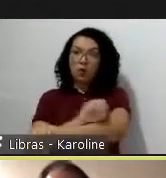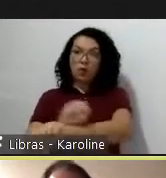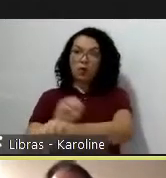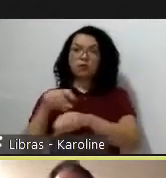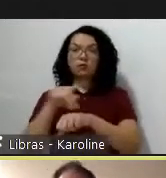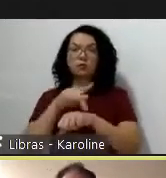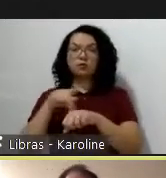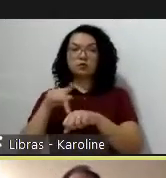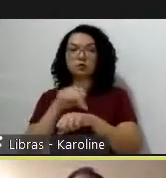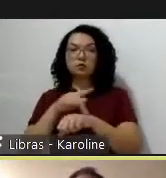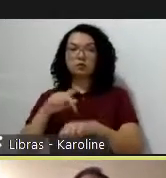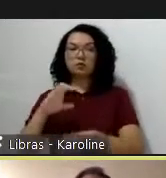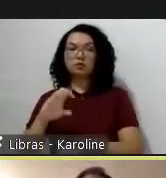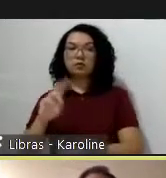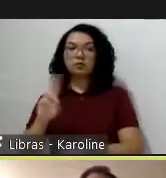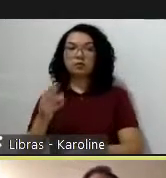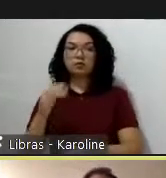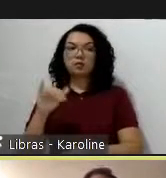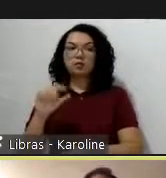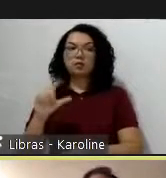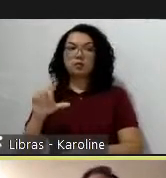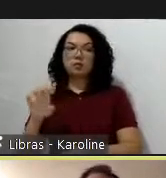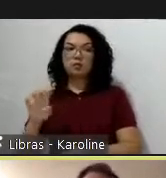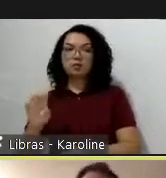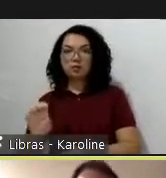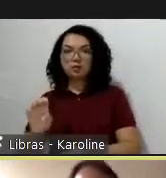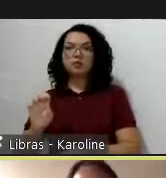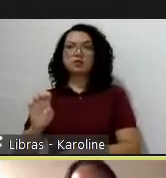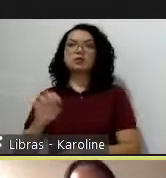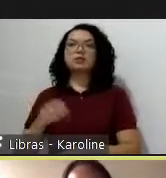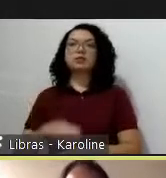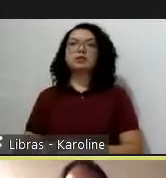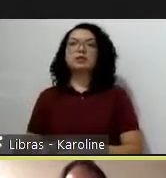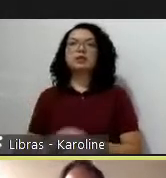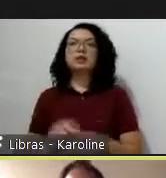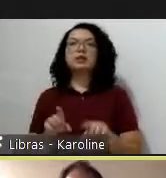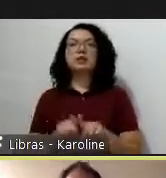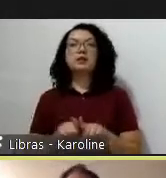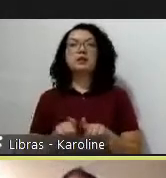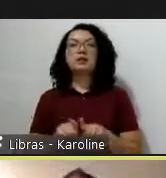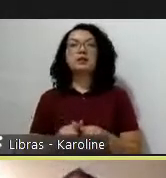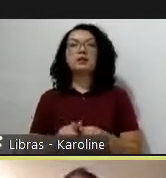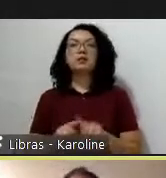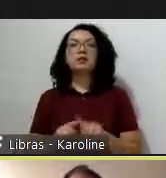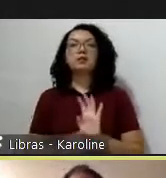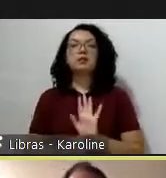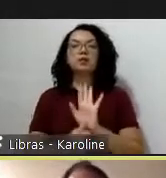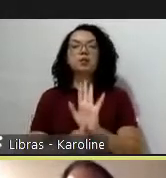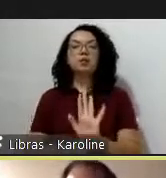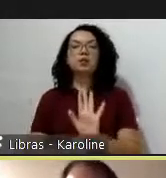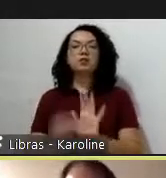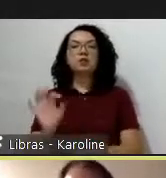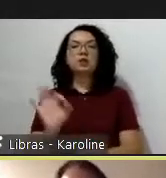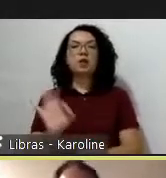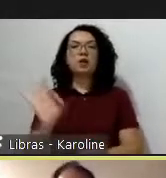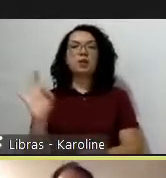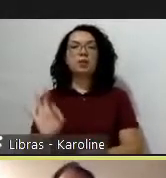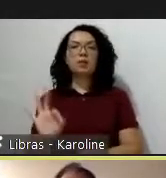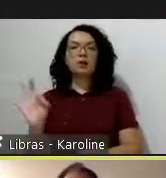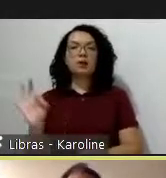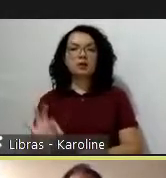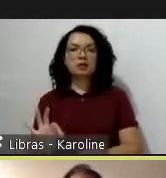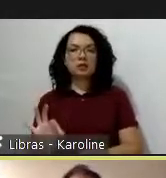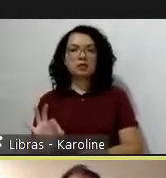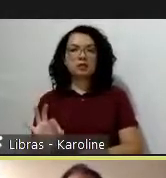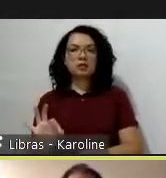profissional na Universidade Católica e um grande porcentagem dos trabalhos que aqui se expõem é um trabalho que temos feito